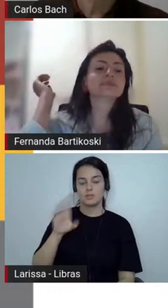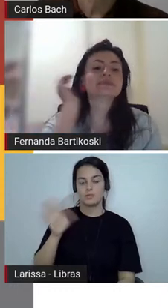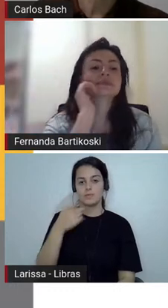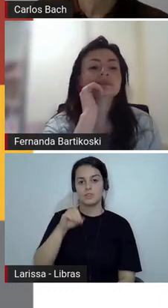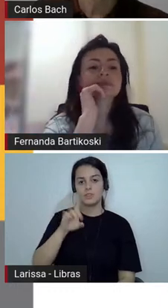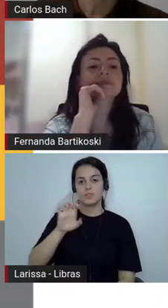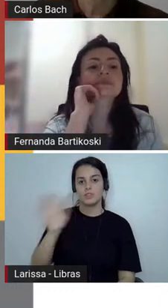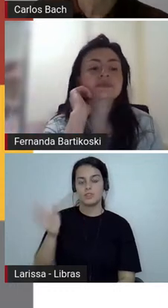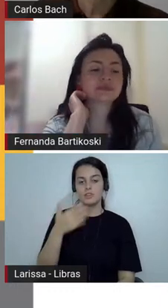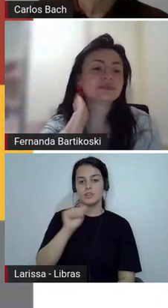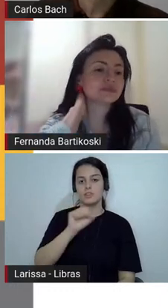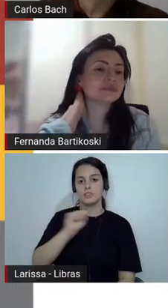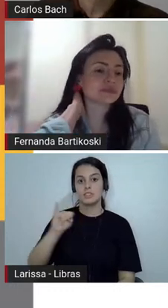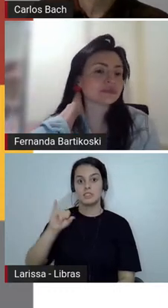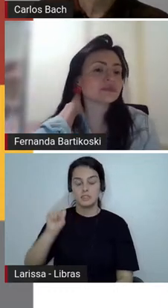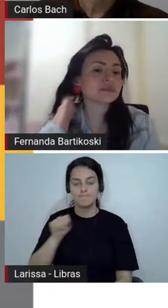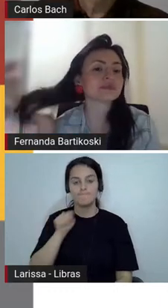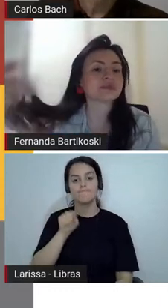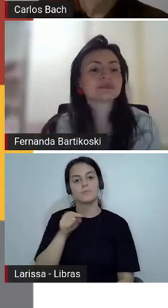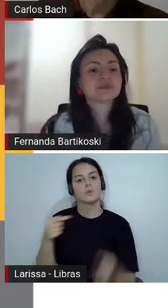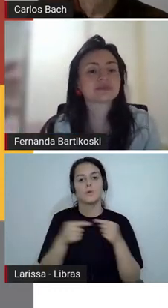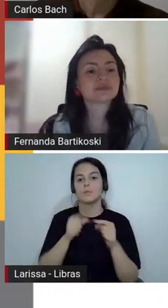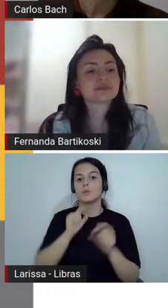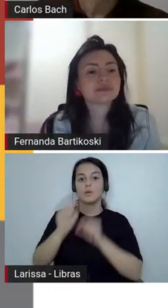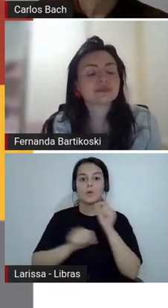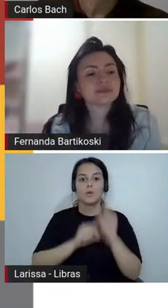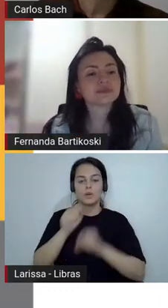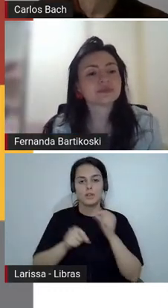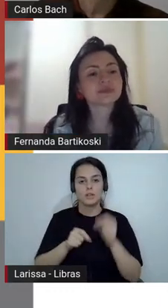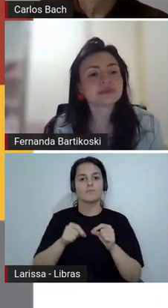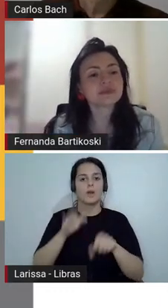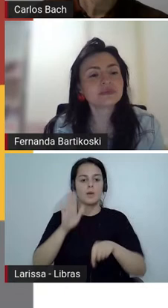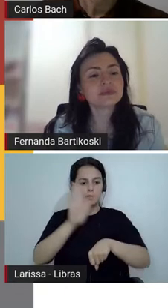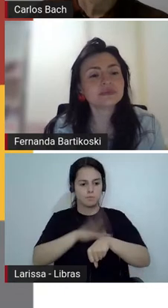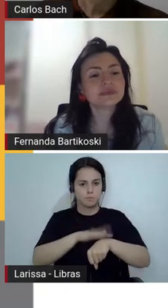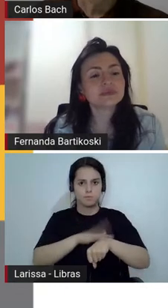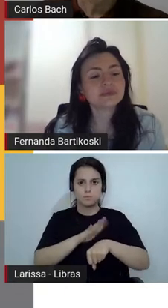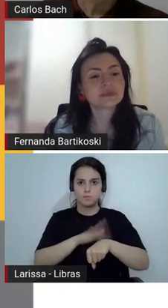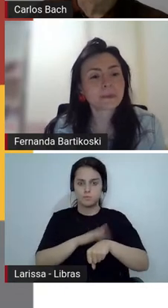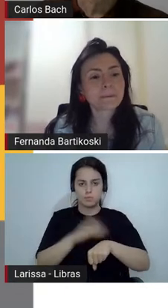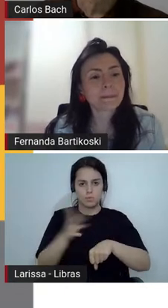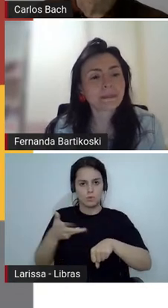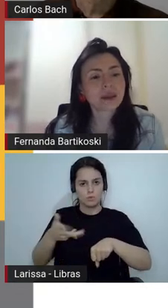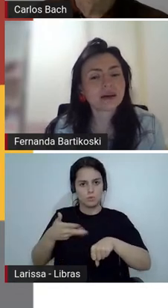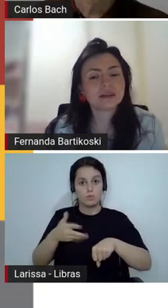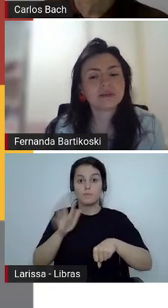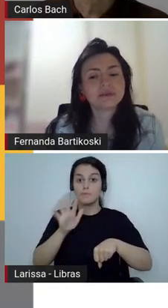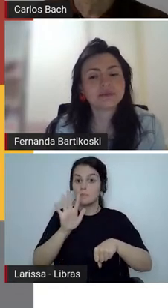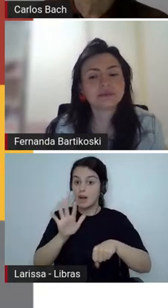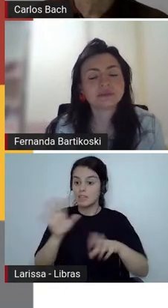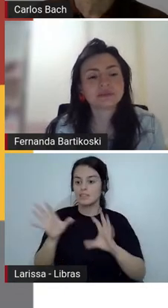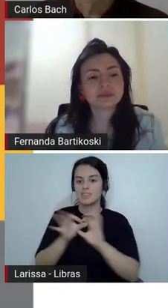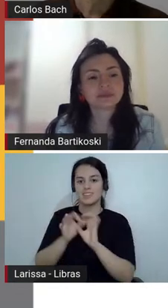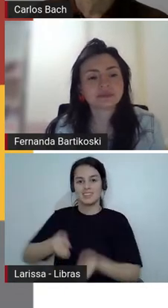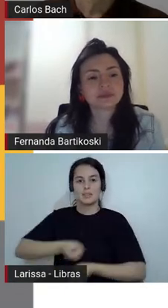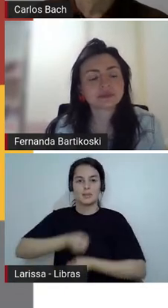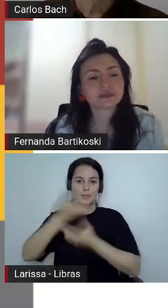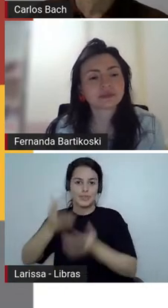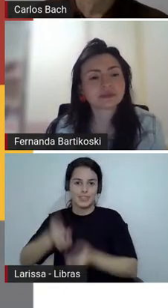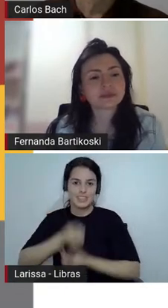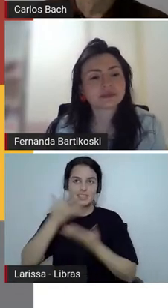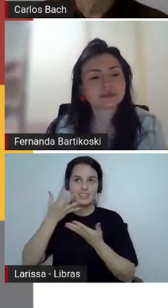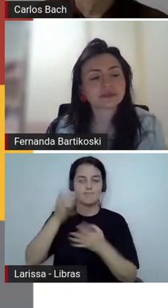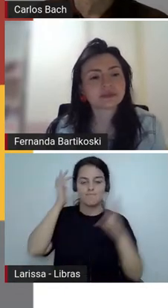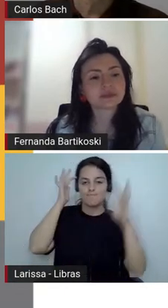poéticas, reflexivas, né, filosóficas, né, isso porque este gênero literário adquiriu no